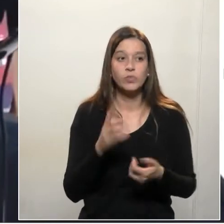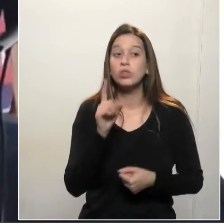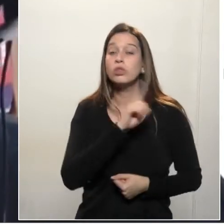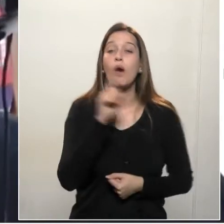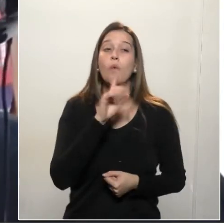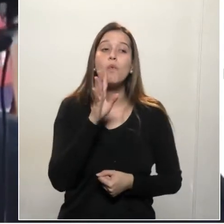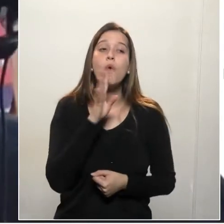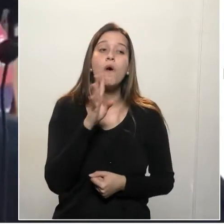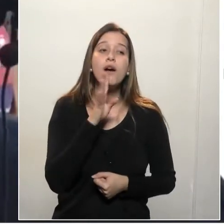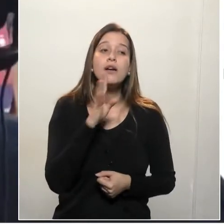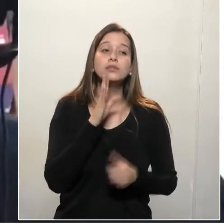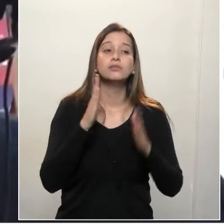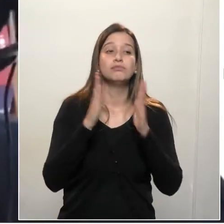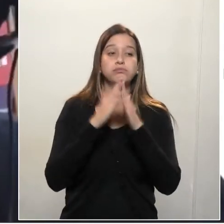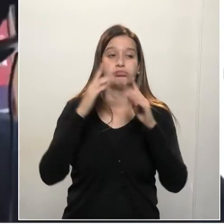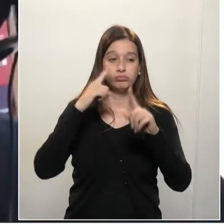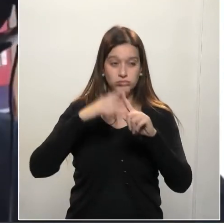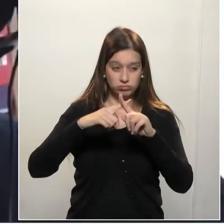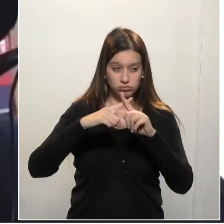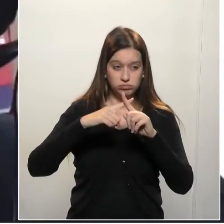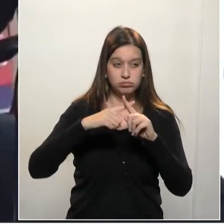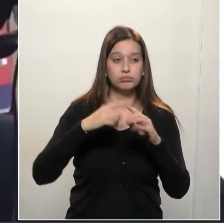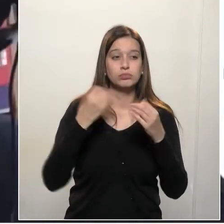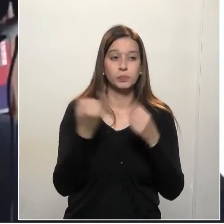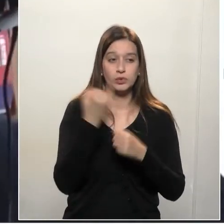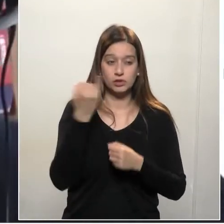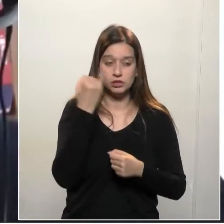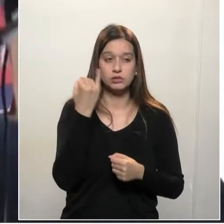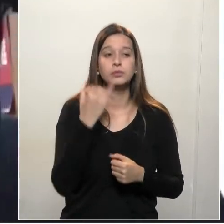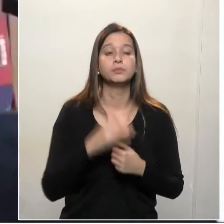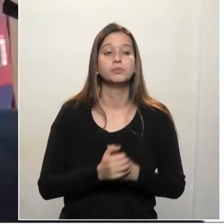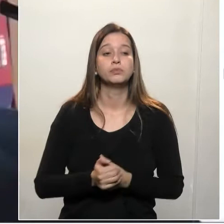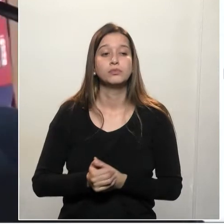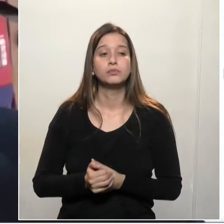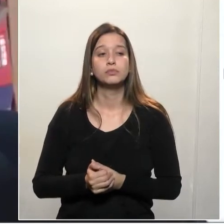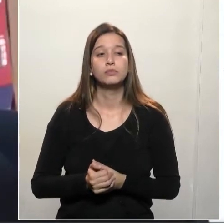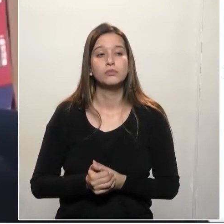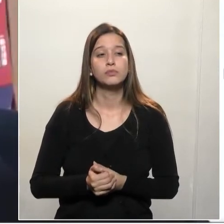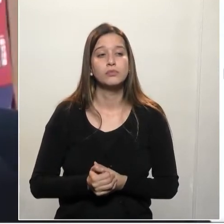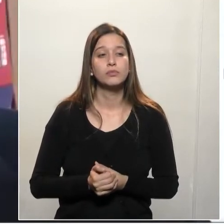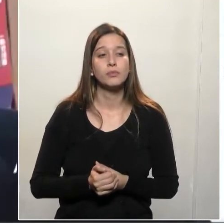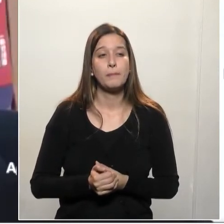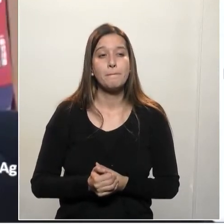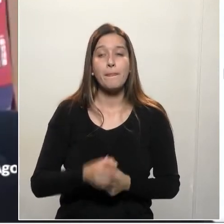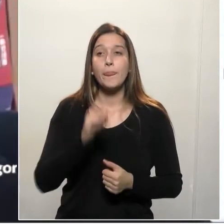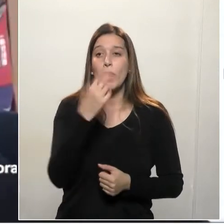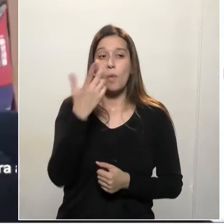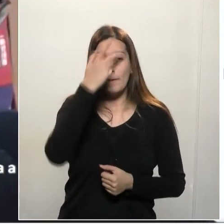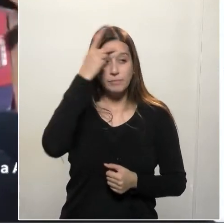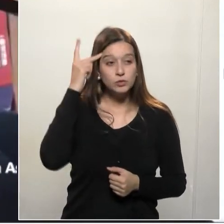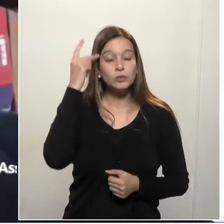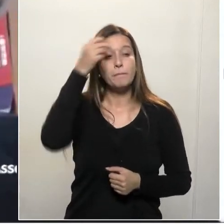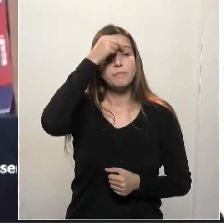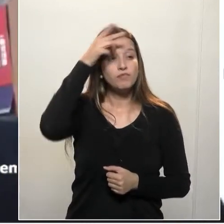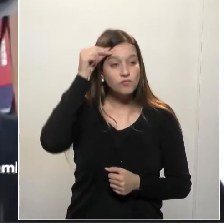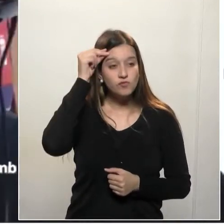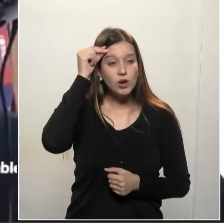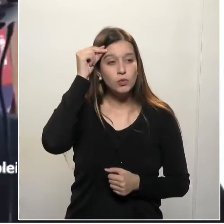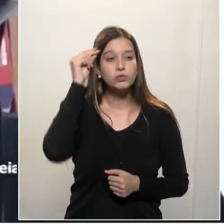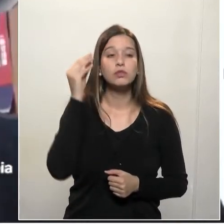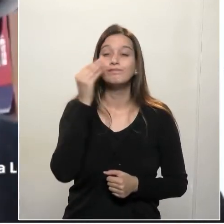as igrejas como atividades não essenciais, ou o prefeito simplesmente está